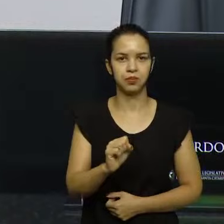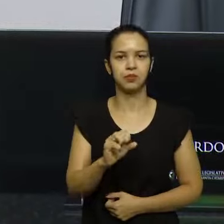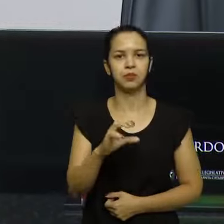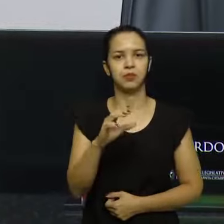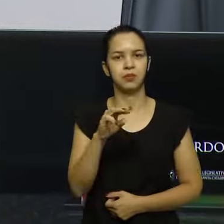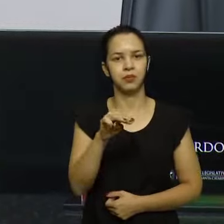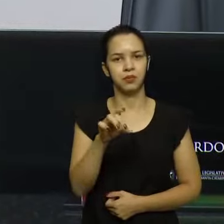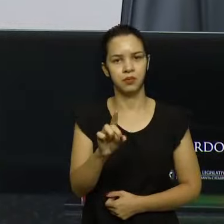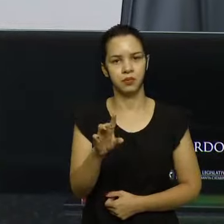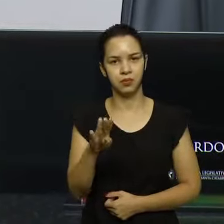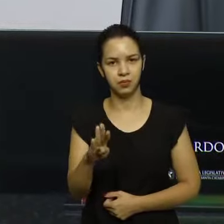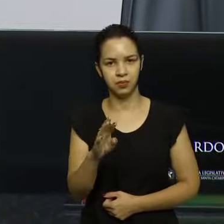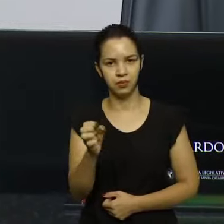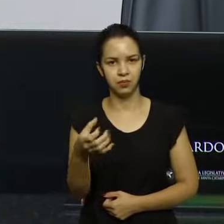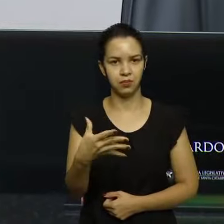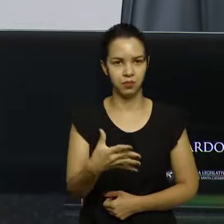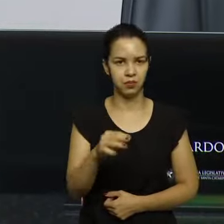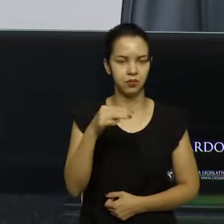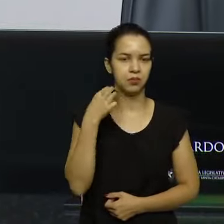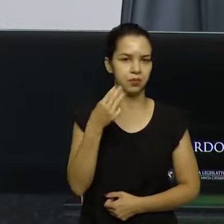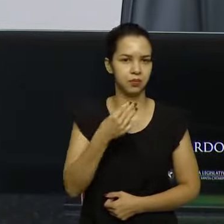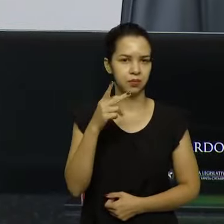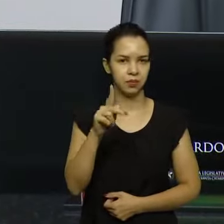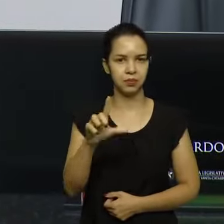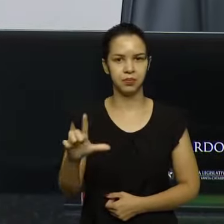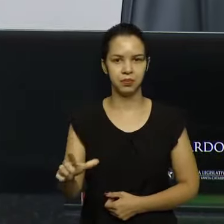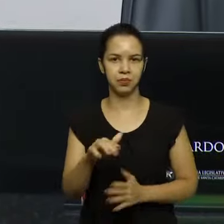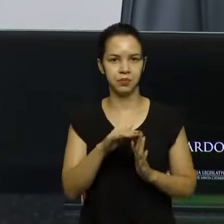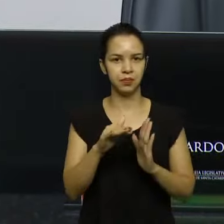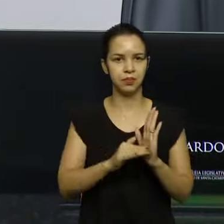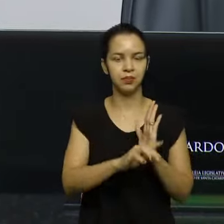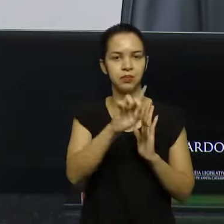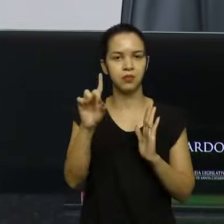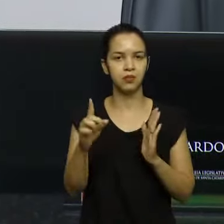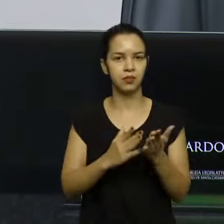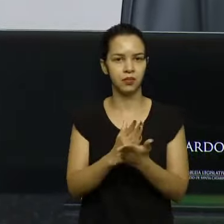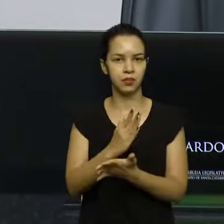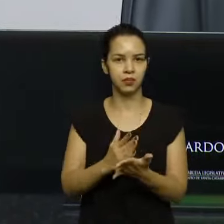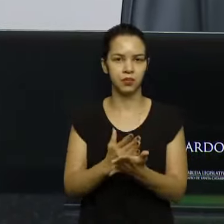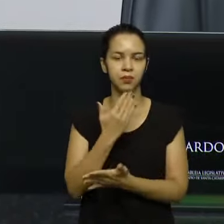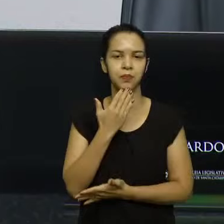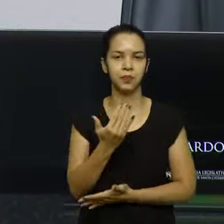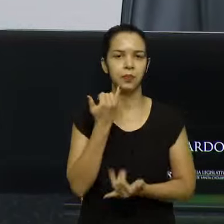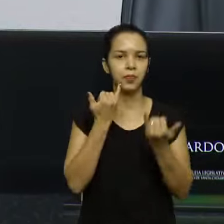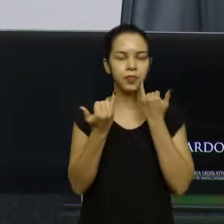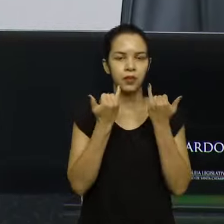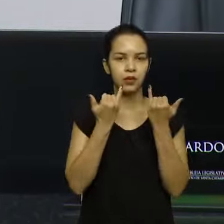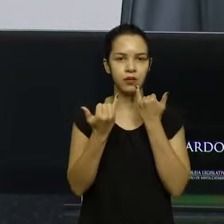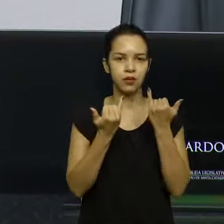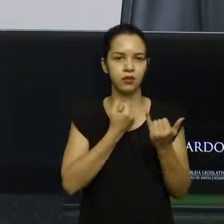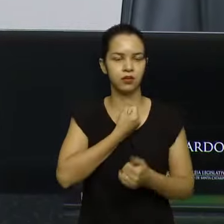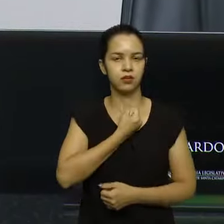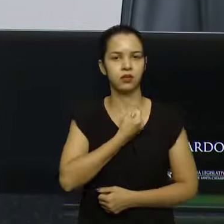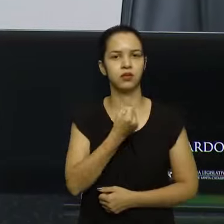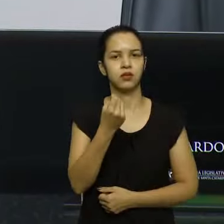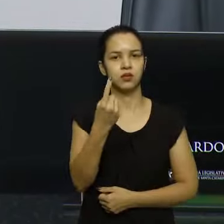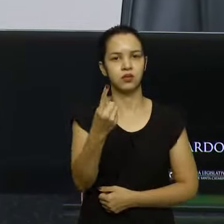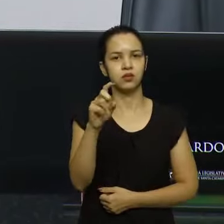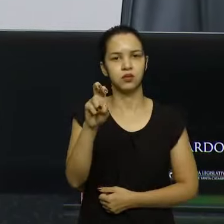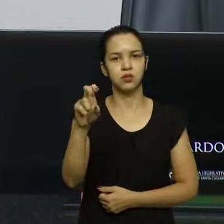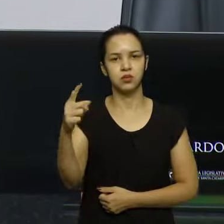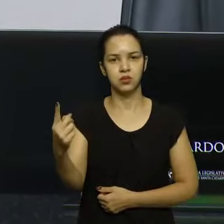Novo, e Márcio Machado, PL. Ordem do dia. Foram aprovados os pedidos de informação nº 151 a